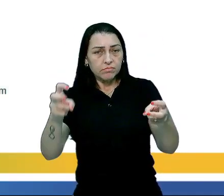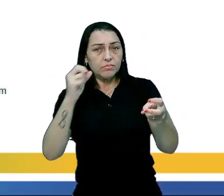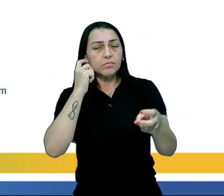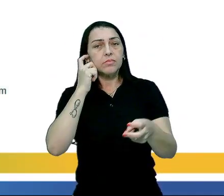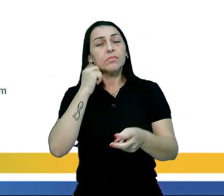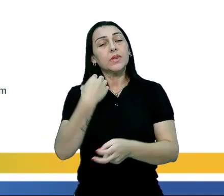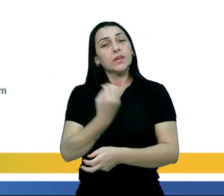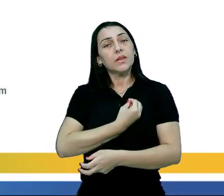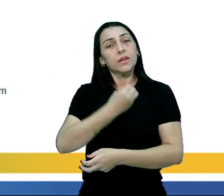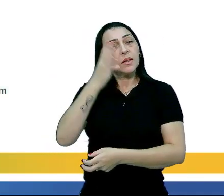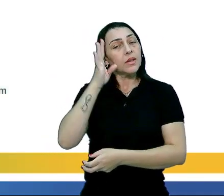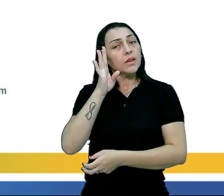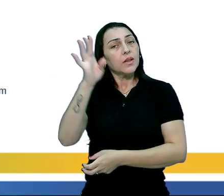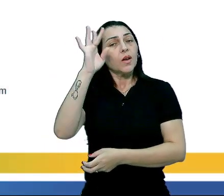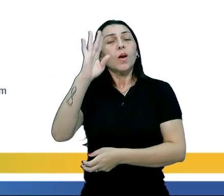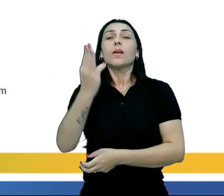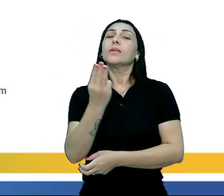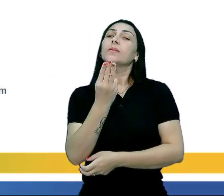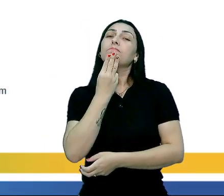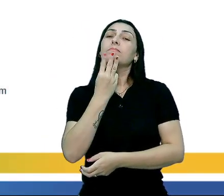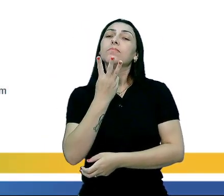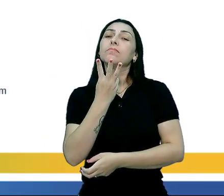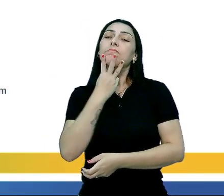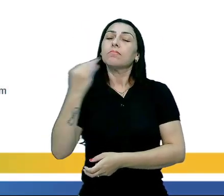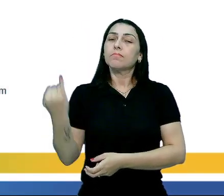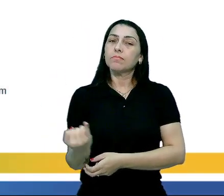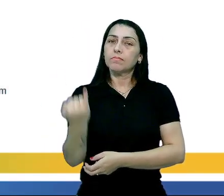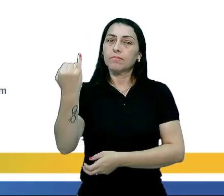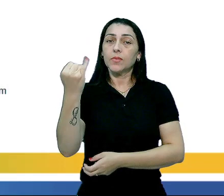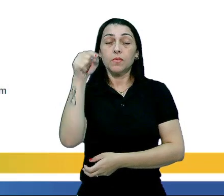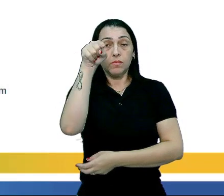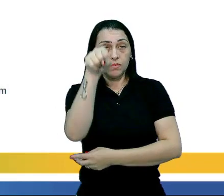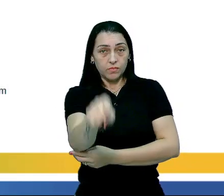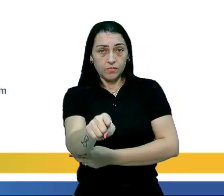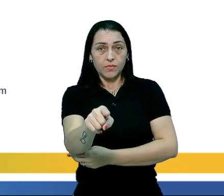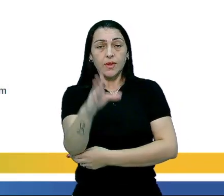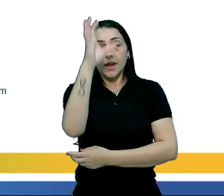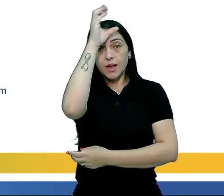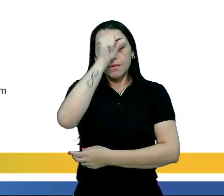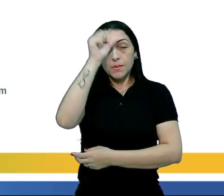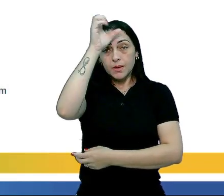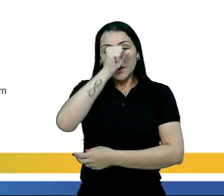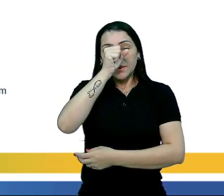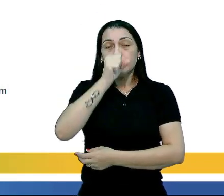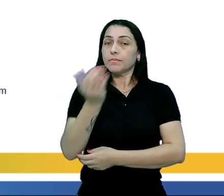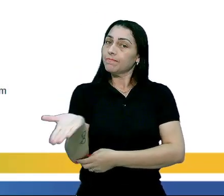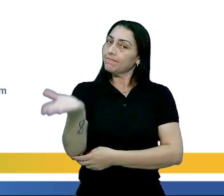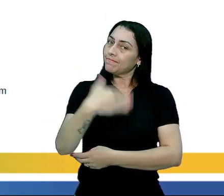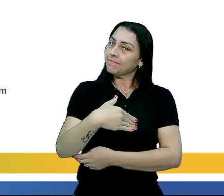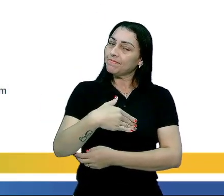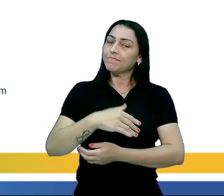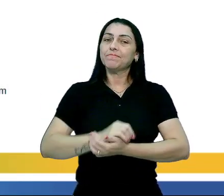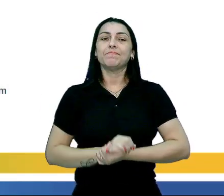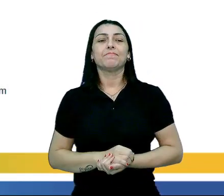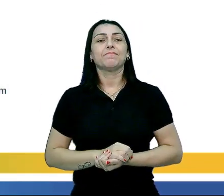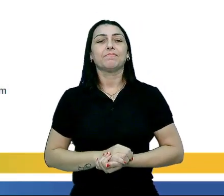presente na teoria weberiana e que é importante você aprender. Vamos lá?